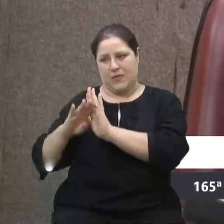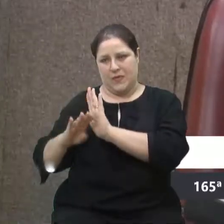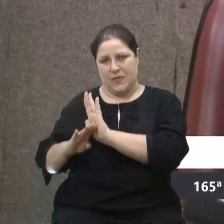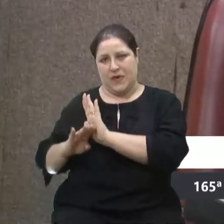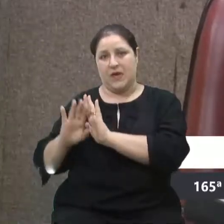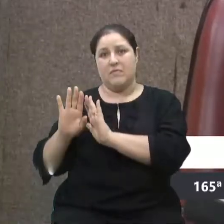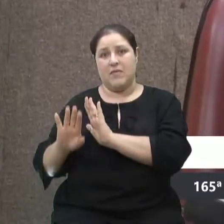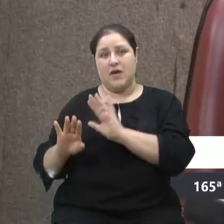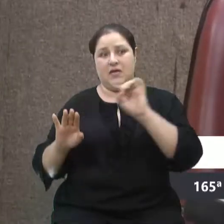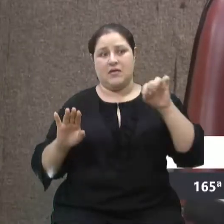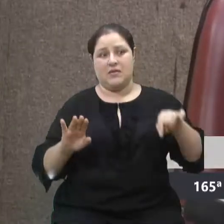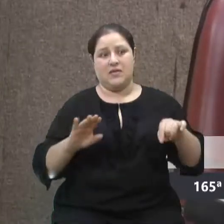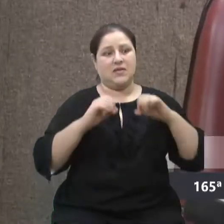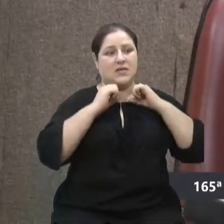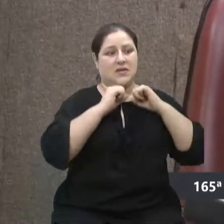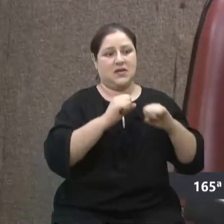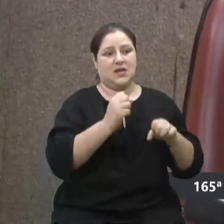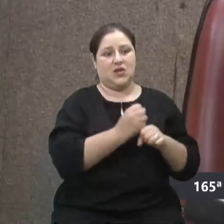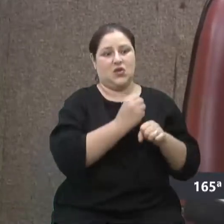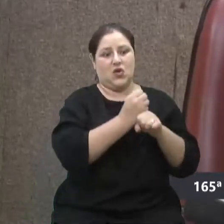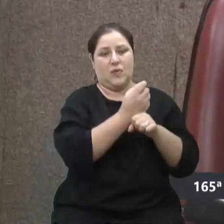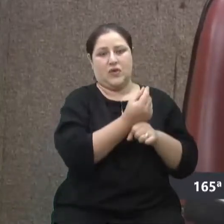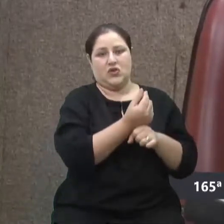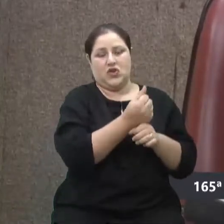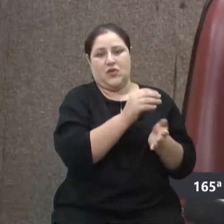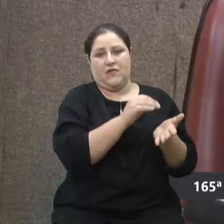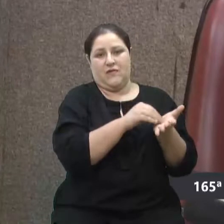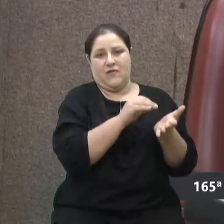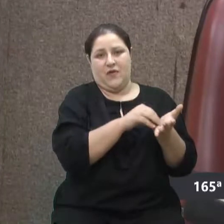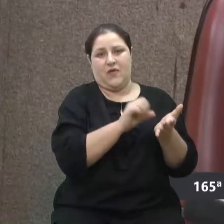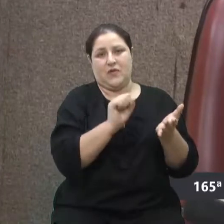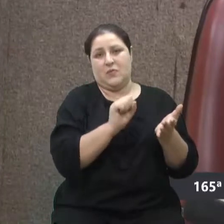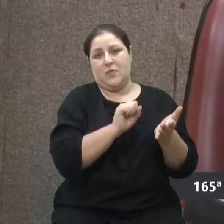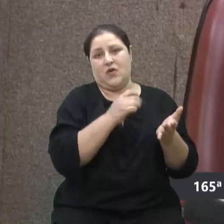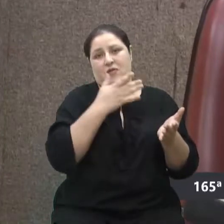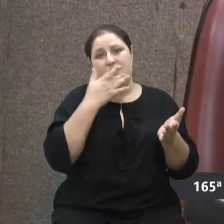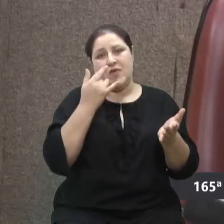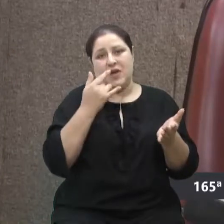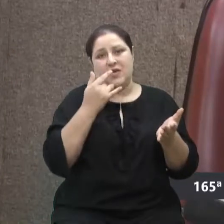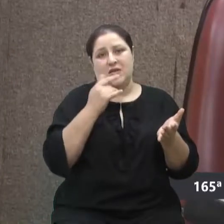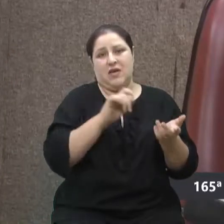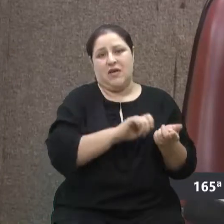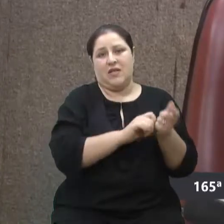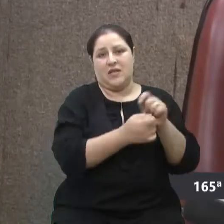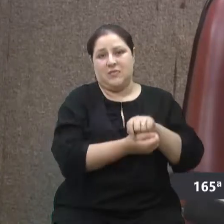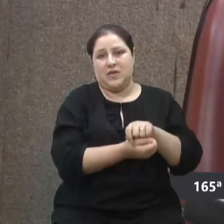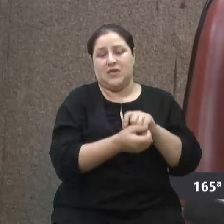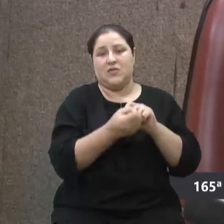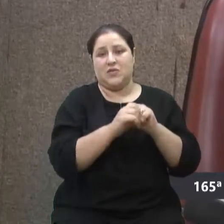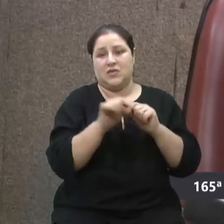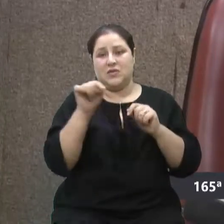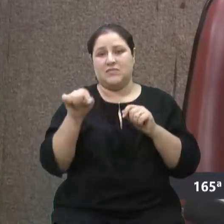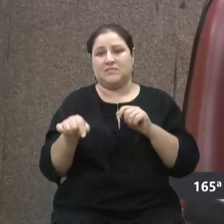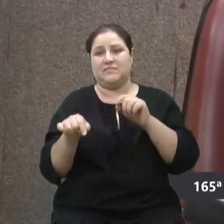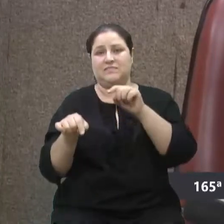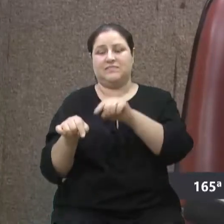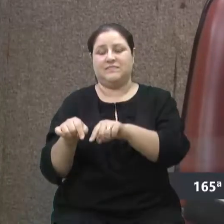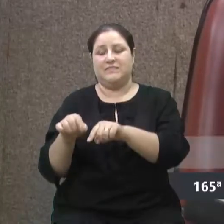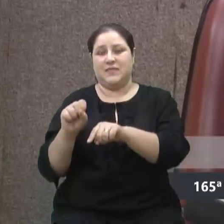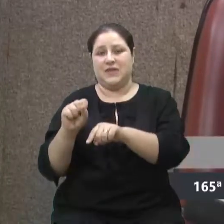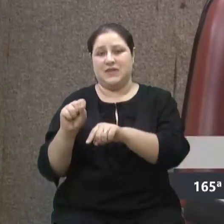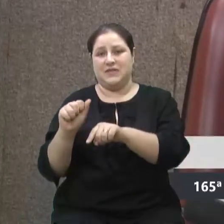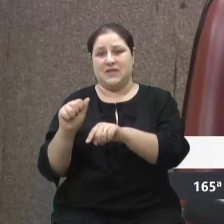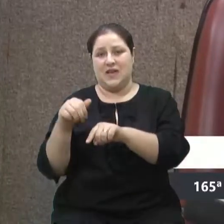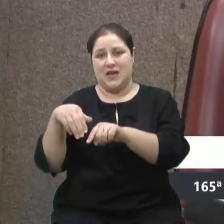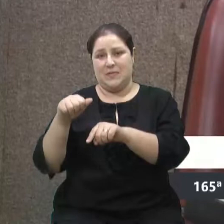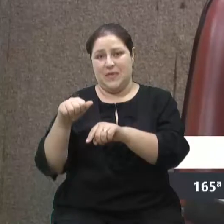que falta na Secretaria de Obras poderia ser facilmente readaptado se o Samae pagasse pela rede de coletora mista